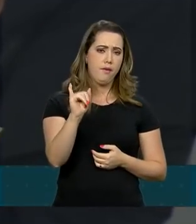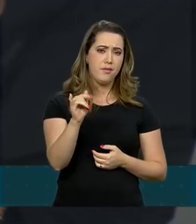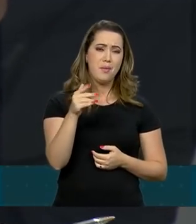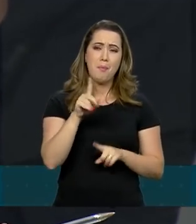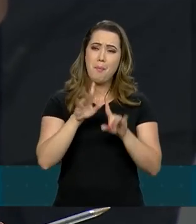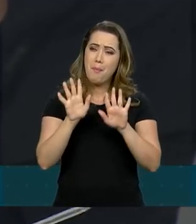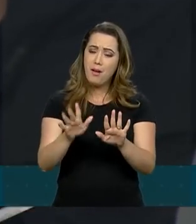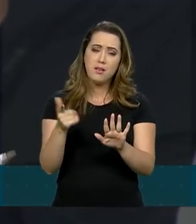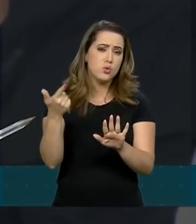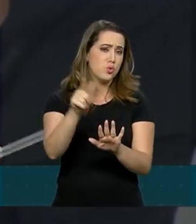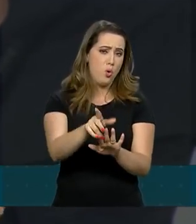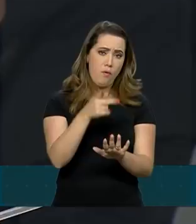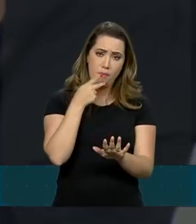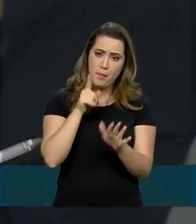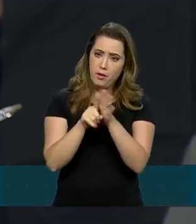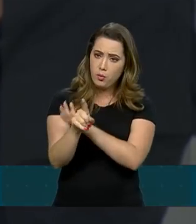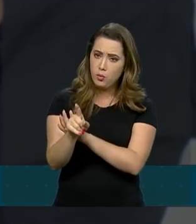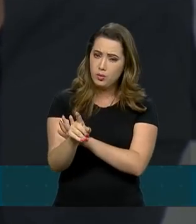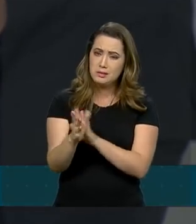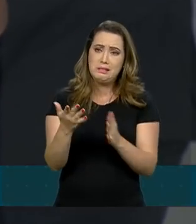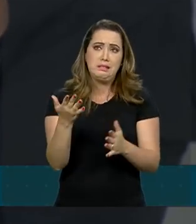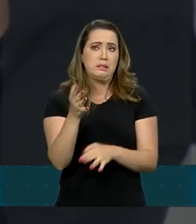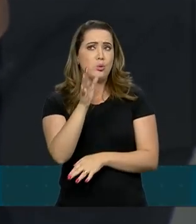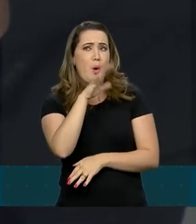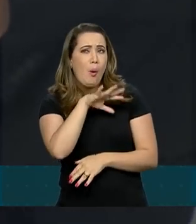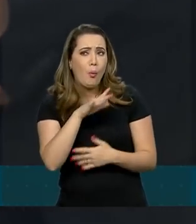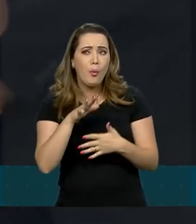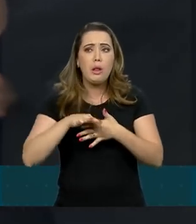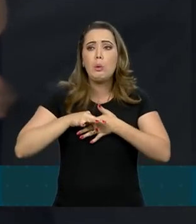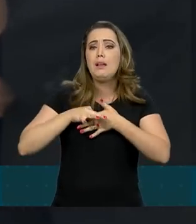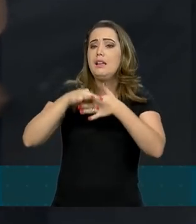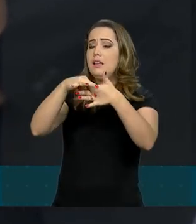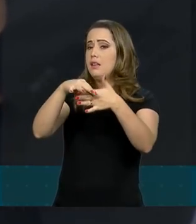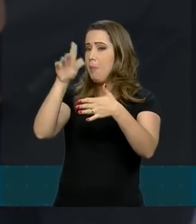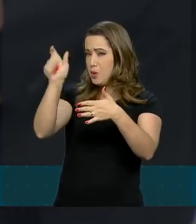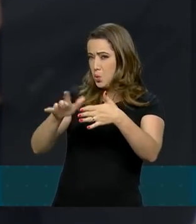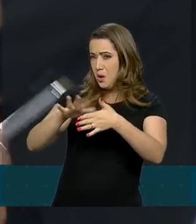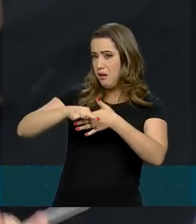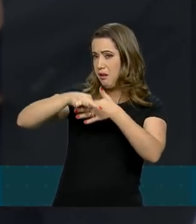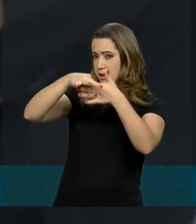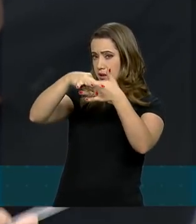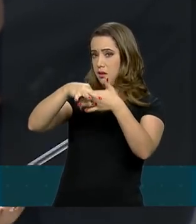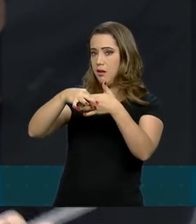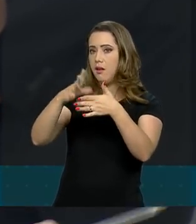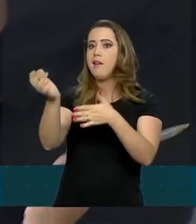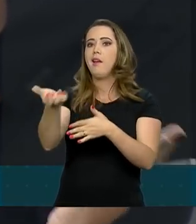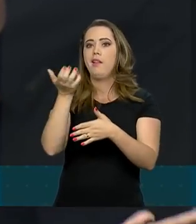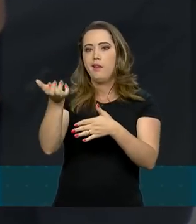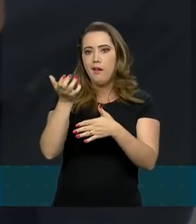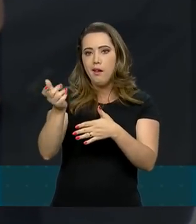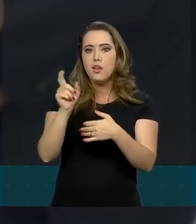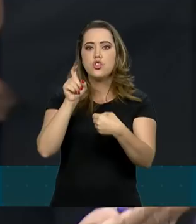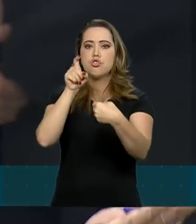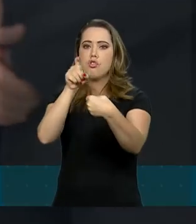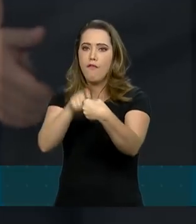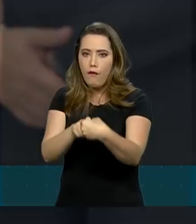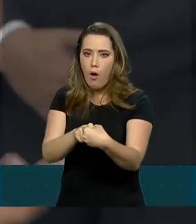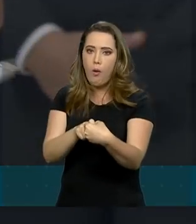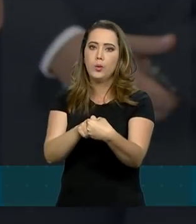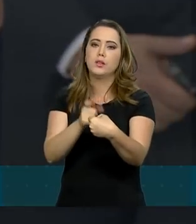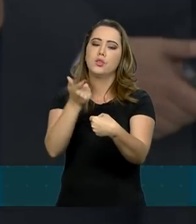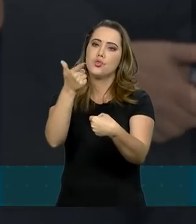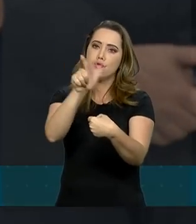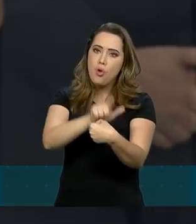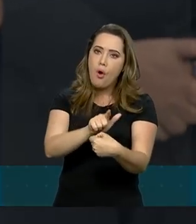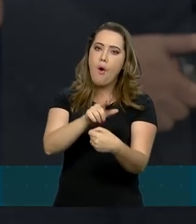Não fica ruim o líder do partido, do presidente, insistir que o COAF volte, ou seja, mudaria,